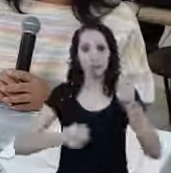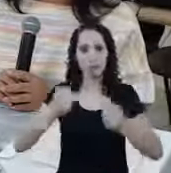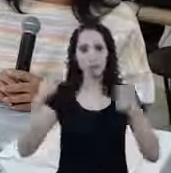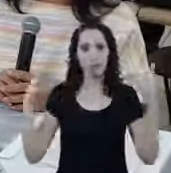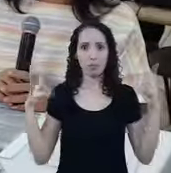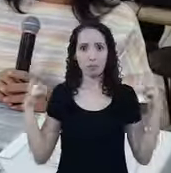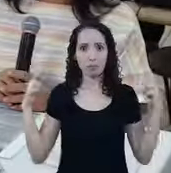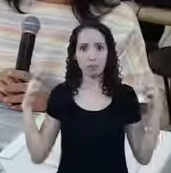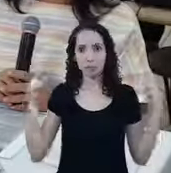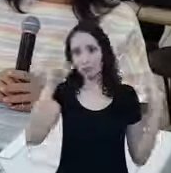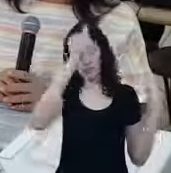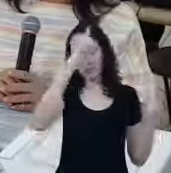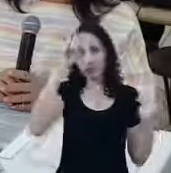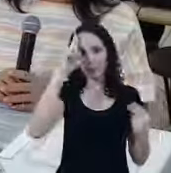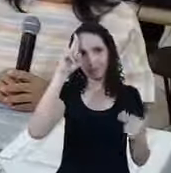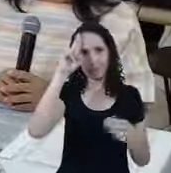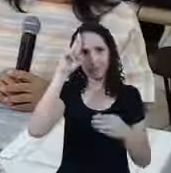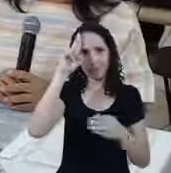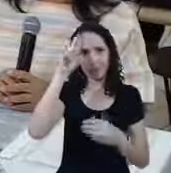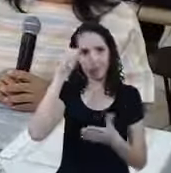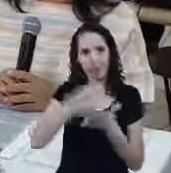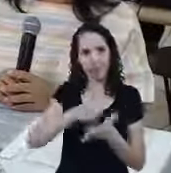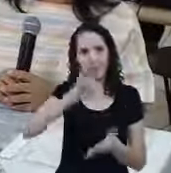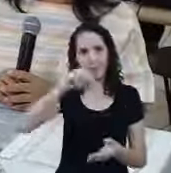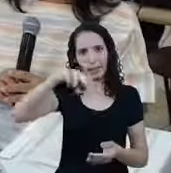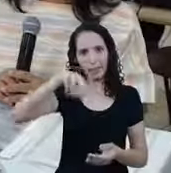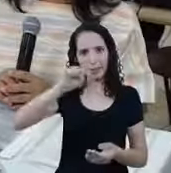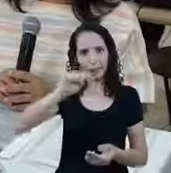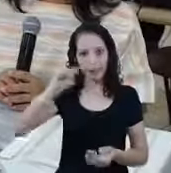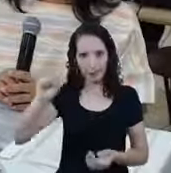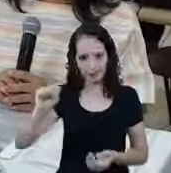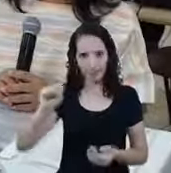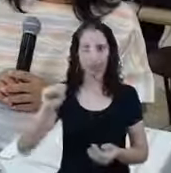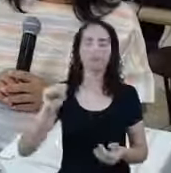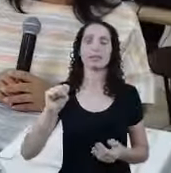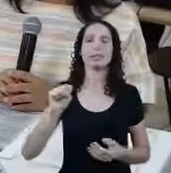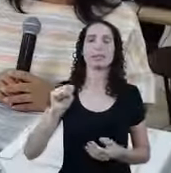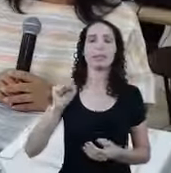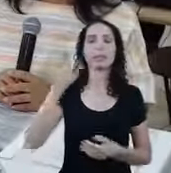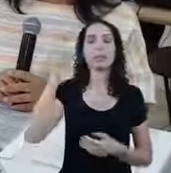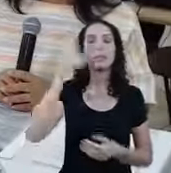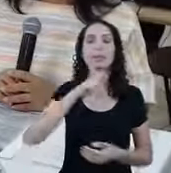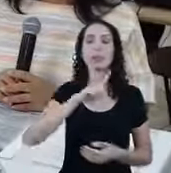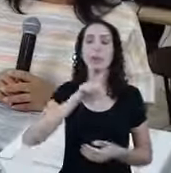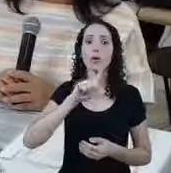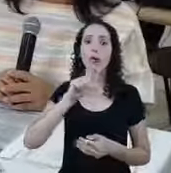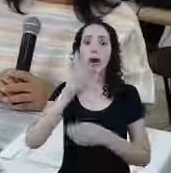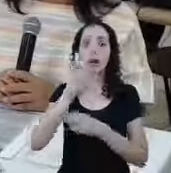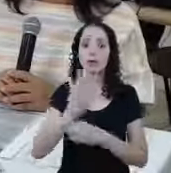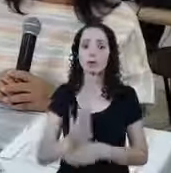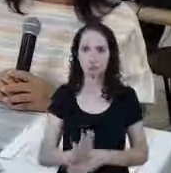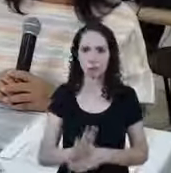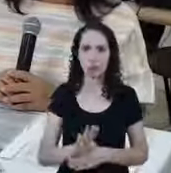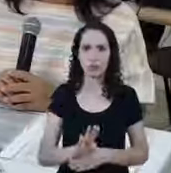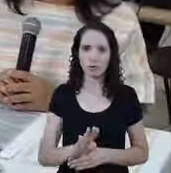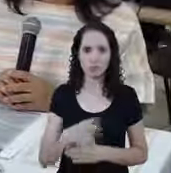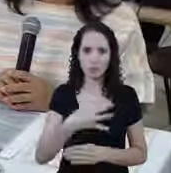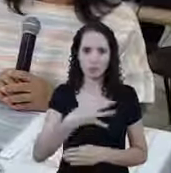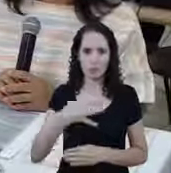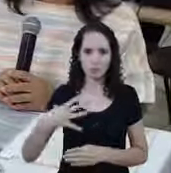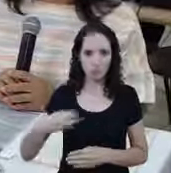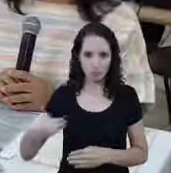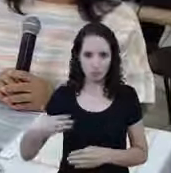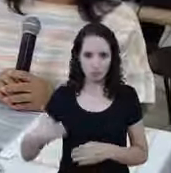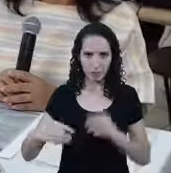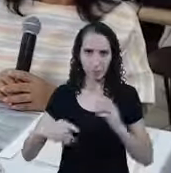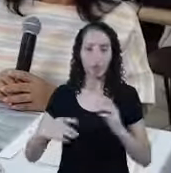Para o INSS Todo mês Então ela teve o direito Ao auxílio maternidade Porque ela é contribuinte individual Cessou o